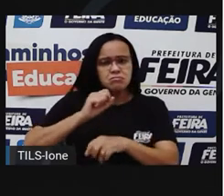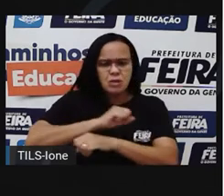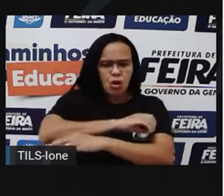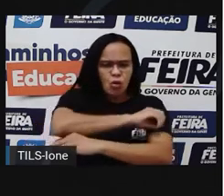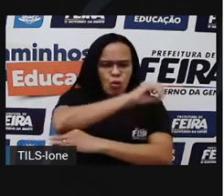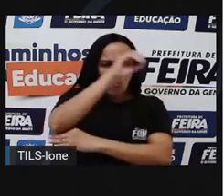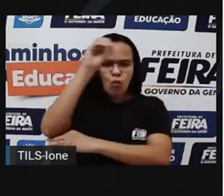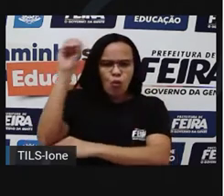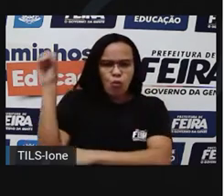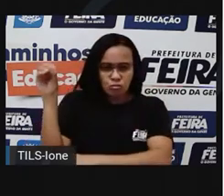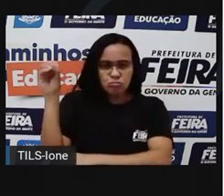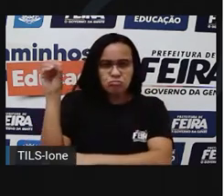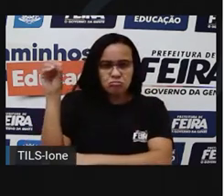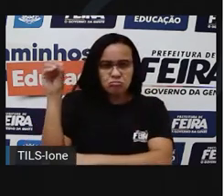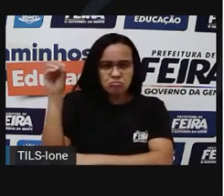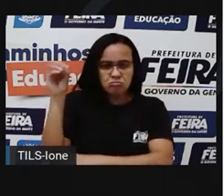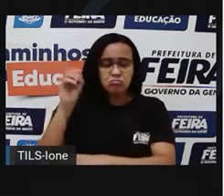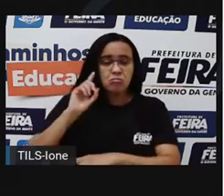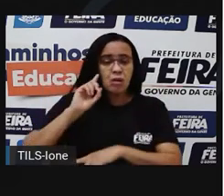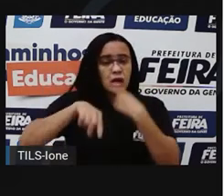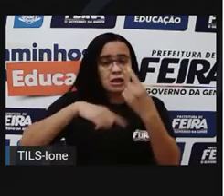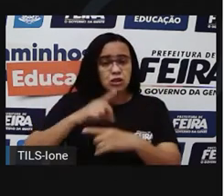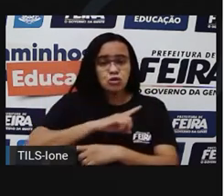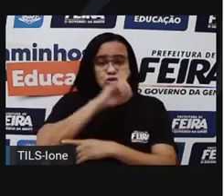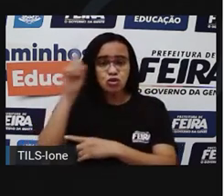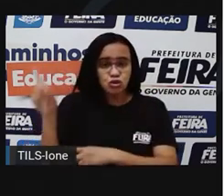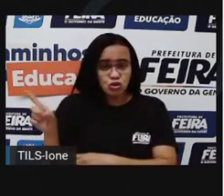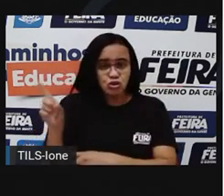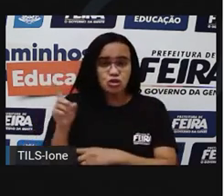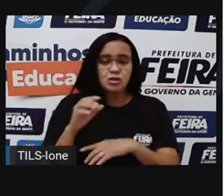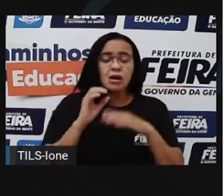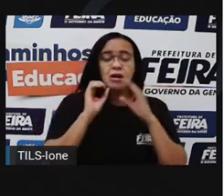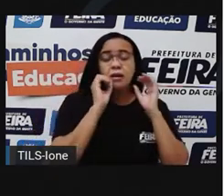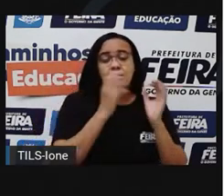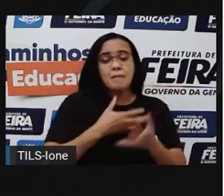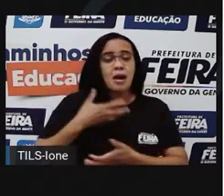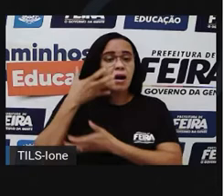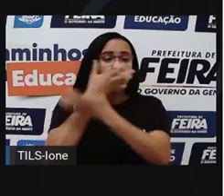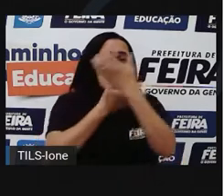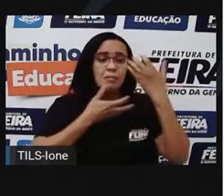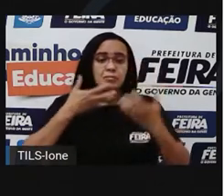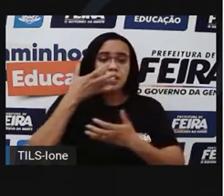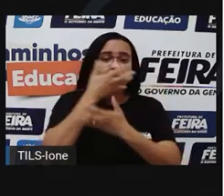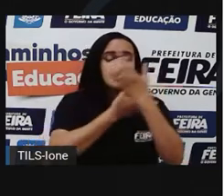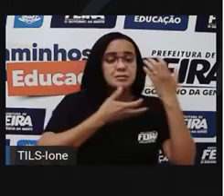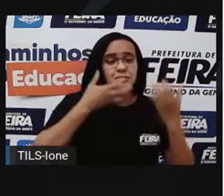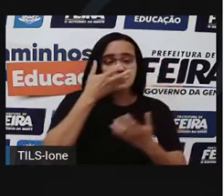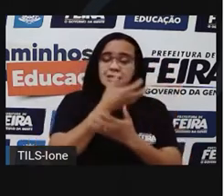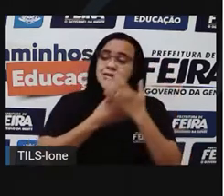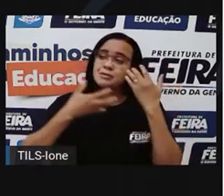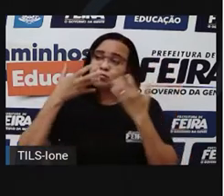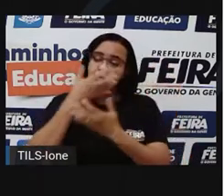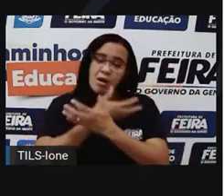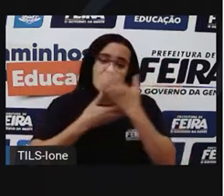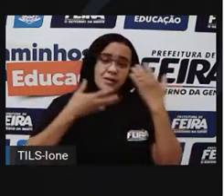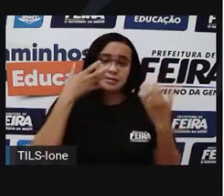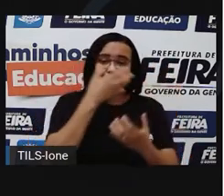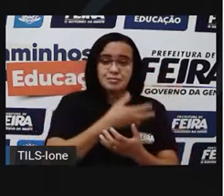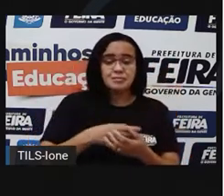No dia seguinte, estava cantando, sentada sobre as areias claras do igarapé,